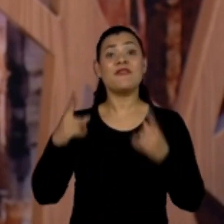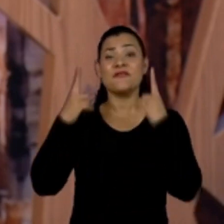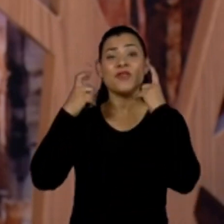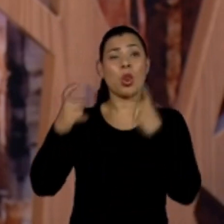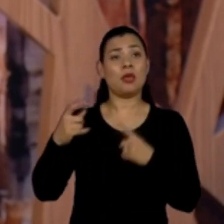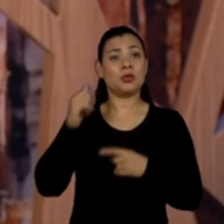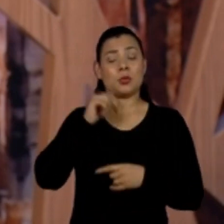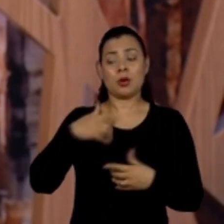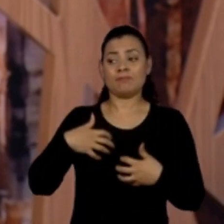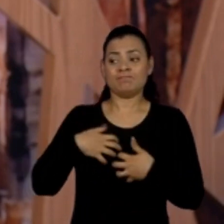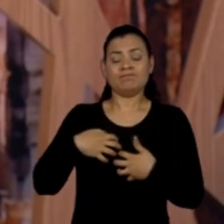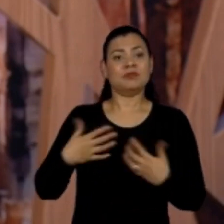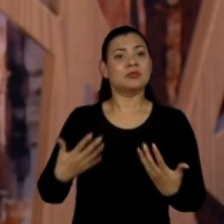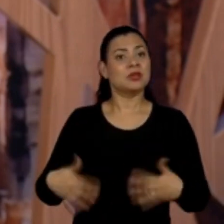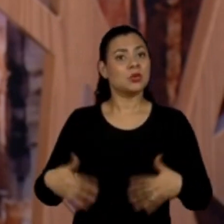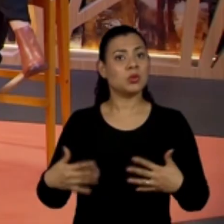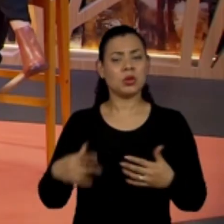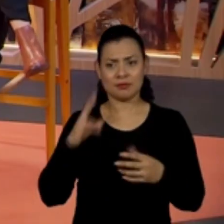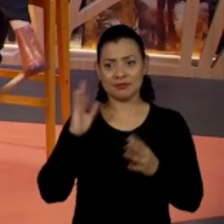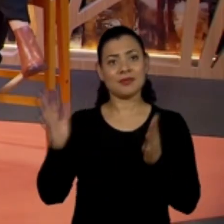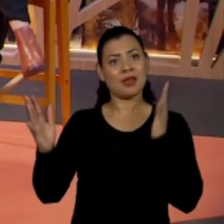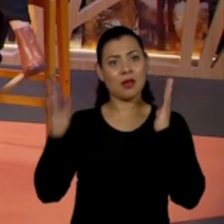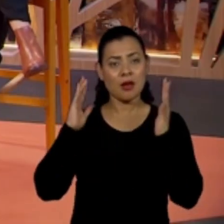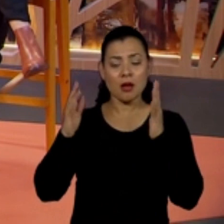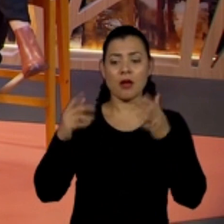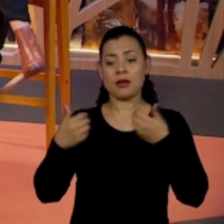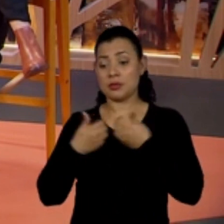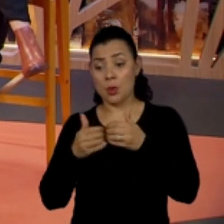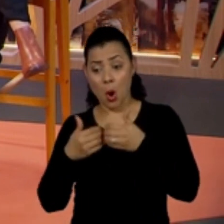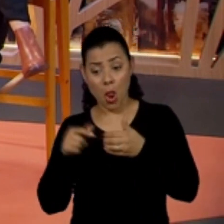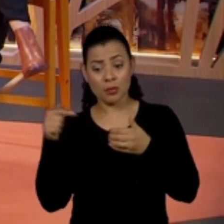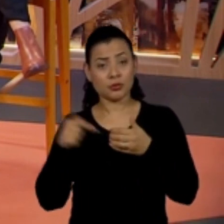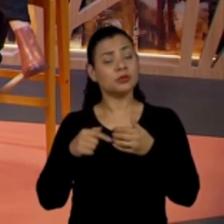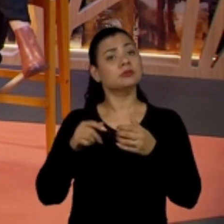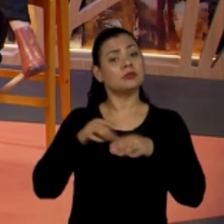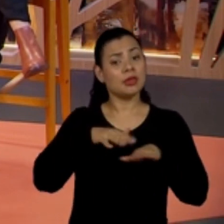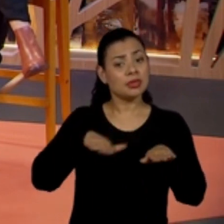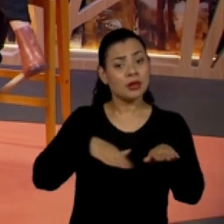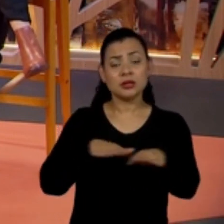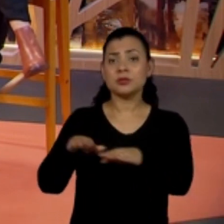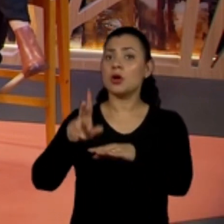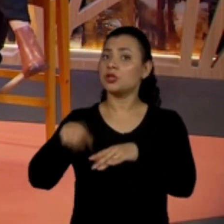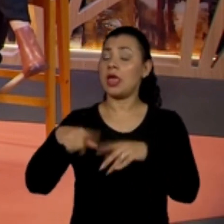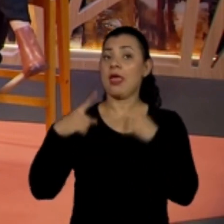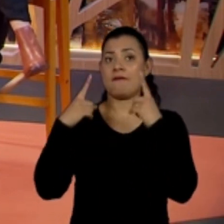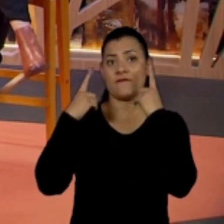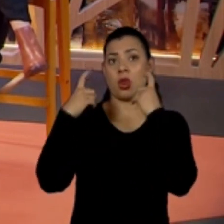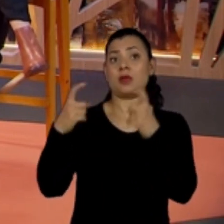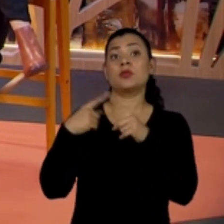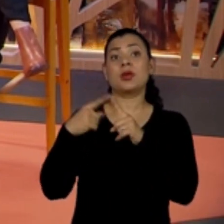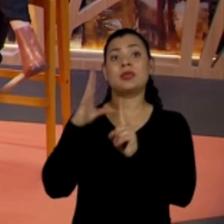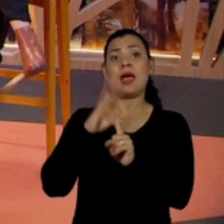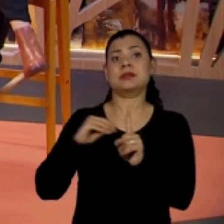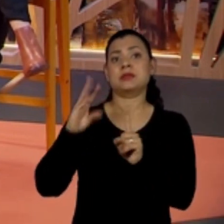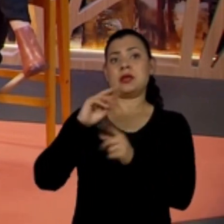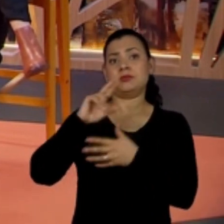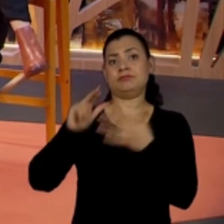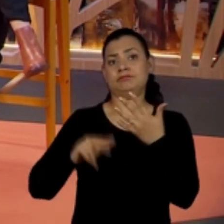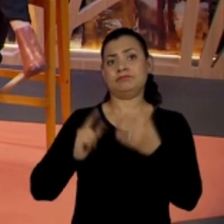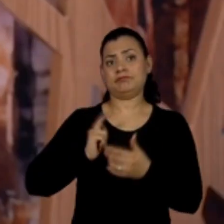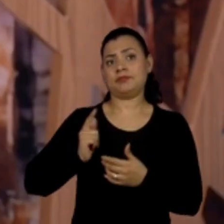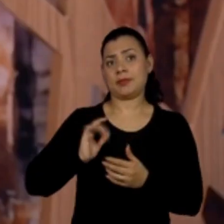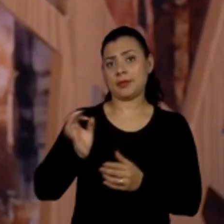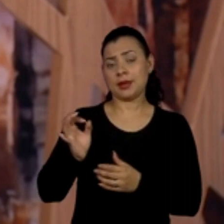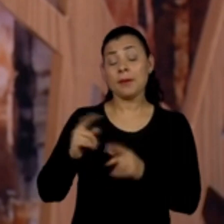para nós mulheres, né? Acho que trazendo um pouco para esse olhar, é um espaço violento, porque a gente sofre muitos assédios dentro desse espaço.